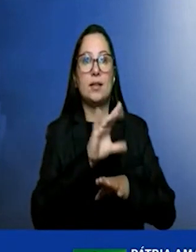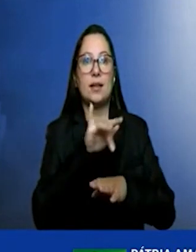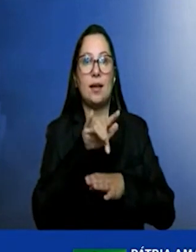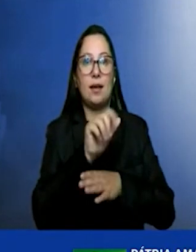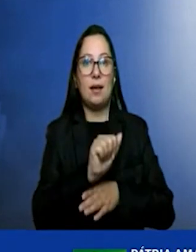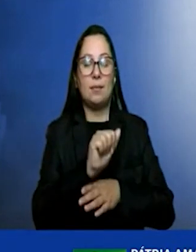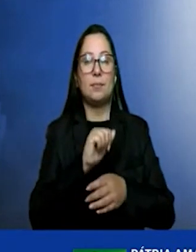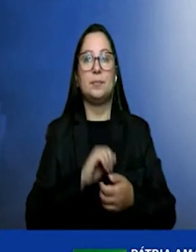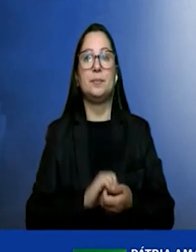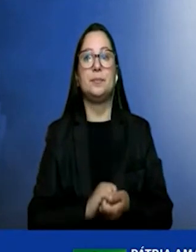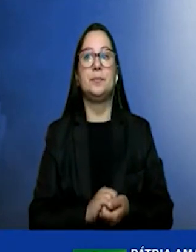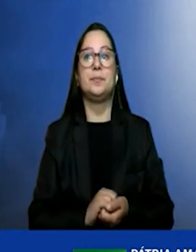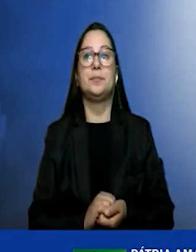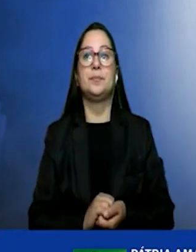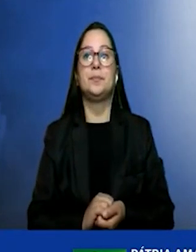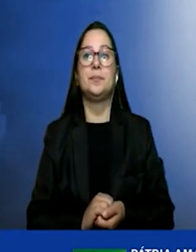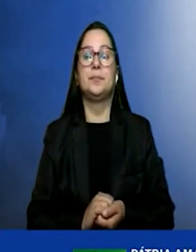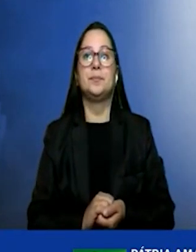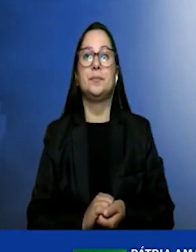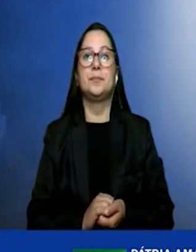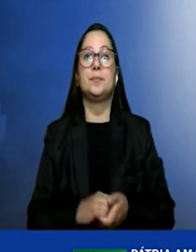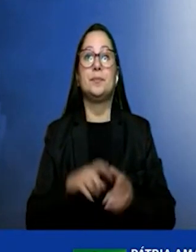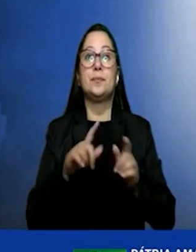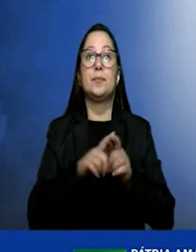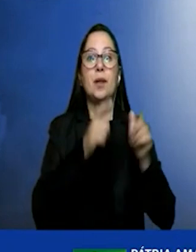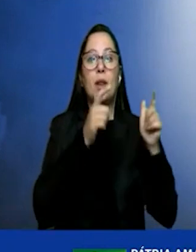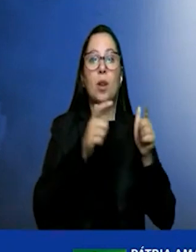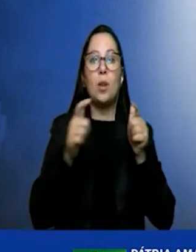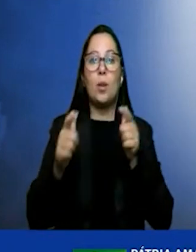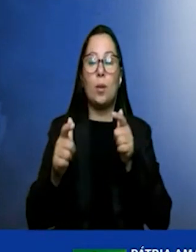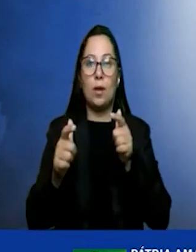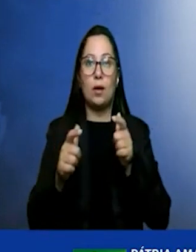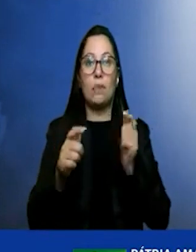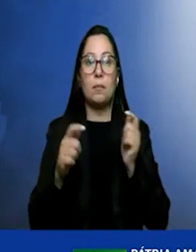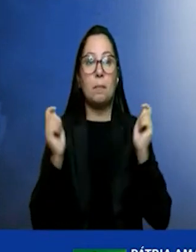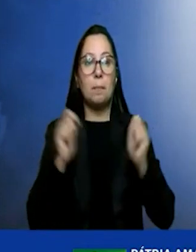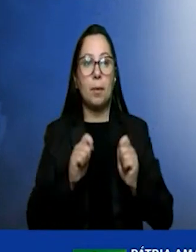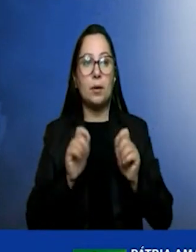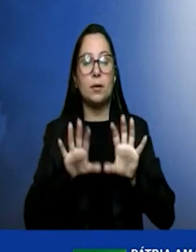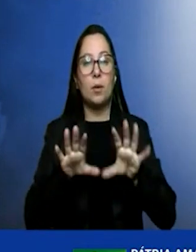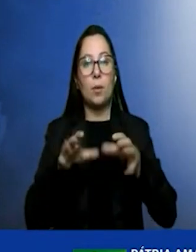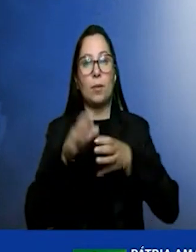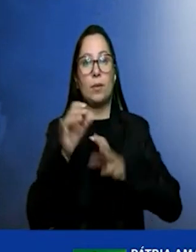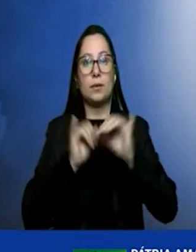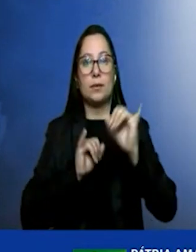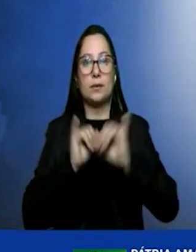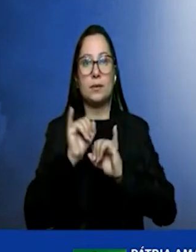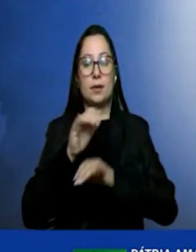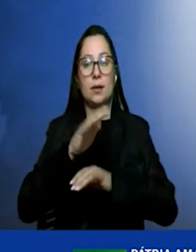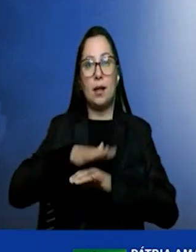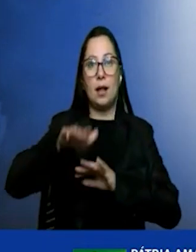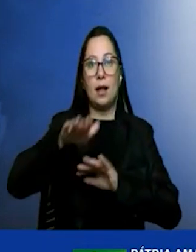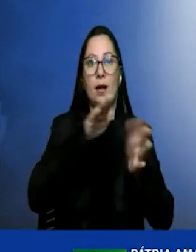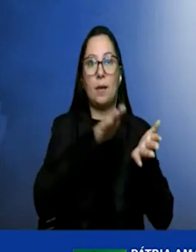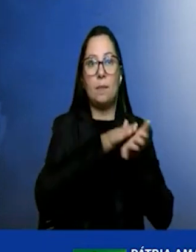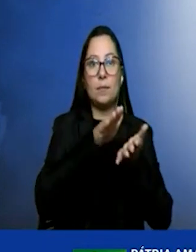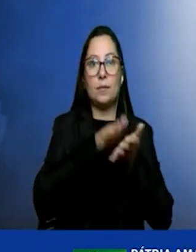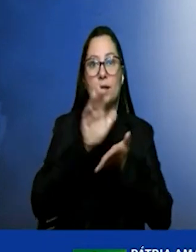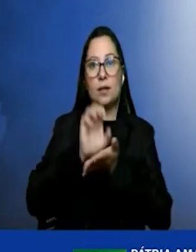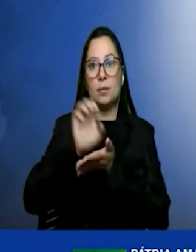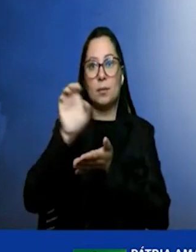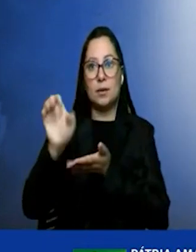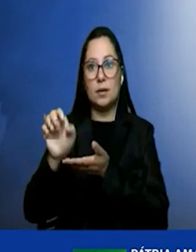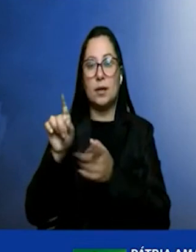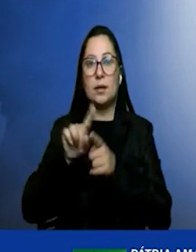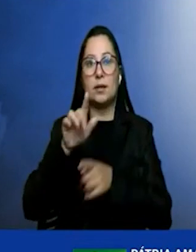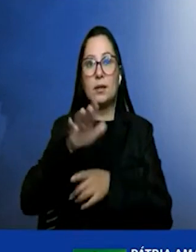e chamo atenção aqui dos pontos fortes do complexo do Pecém, a zona de processamento de exportação, a área